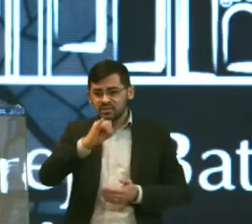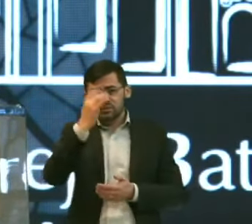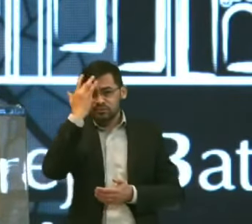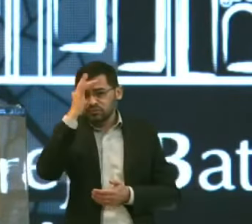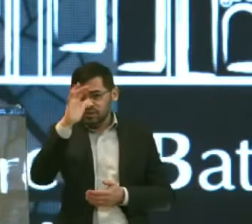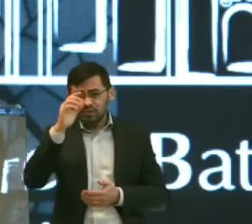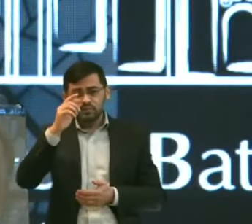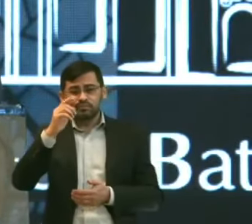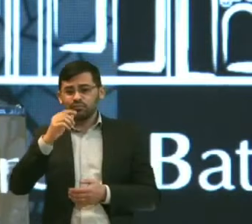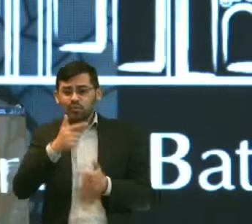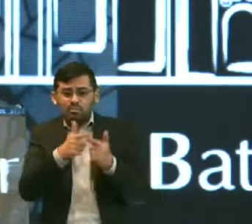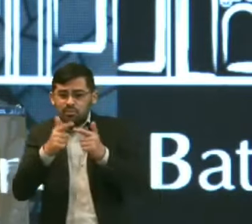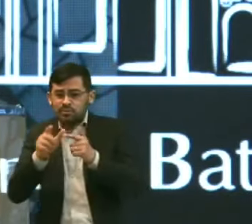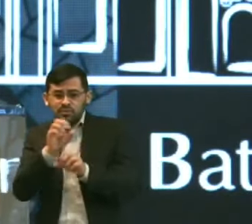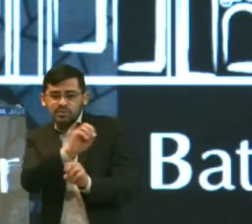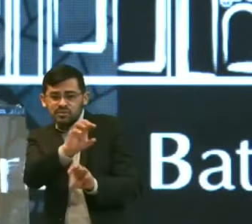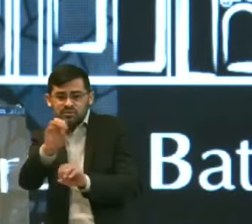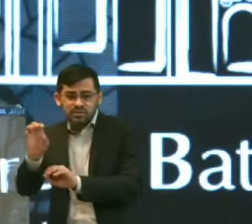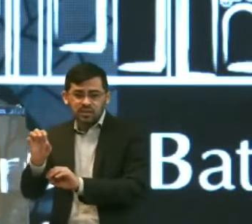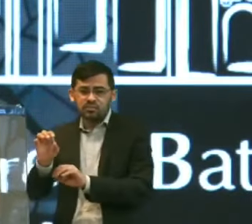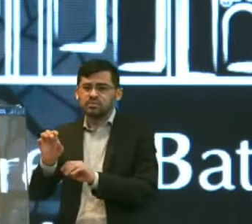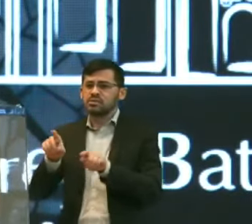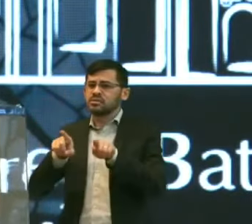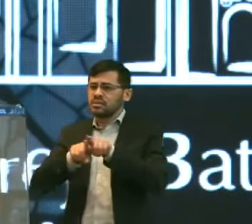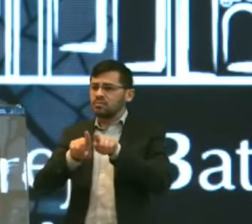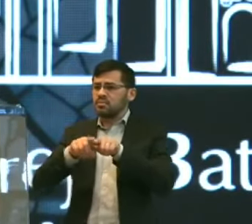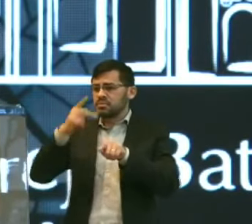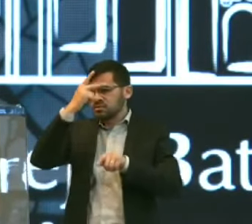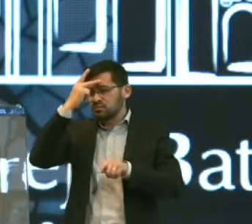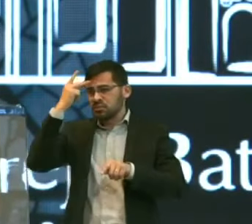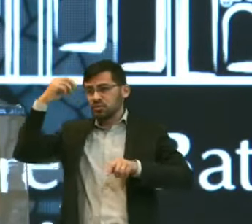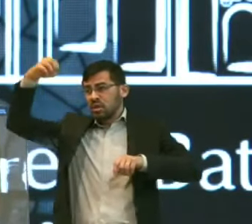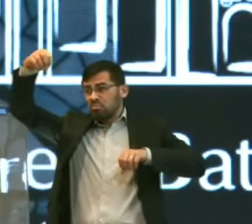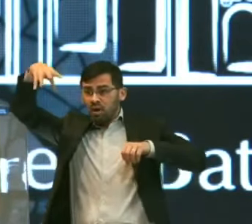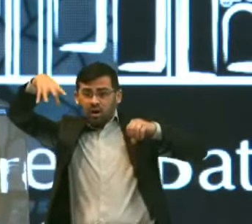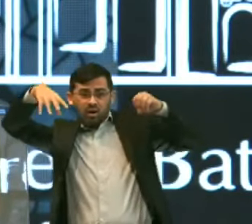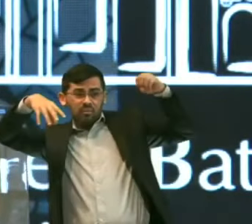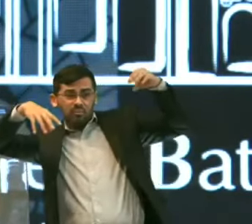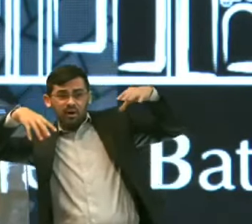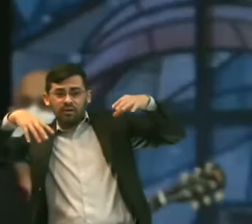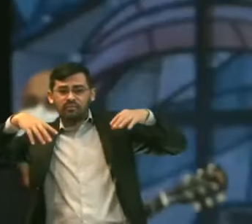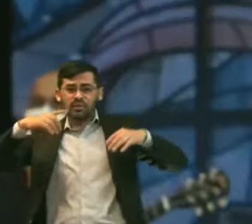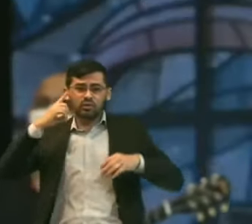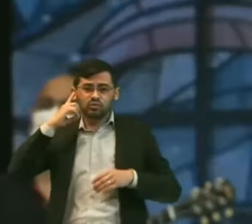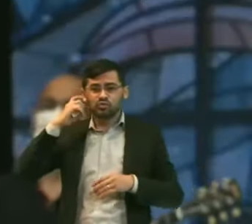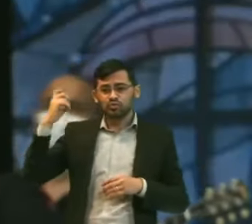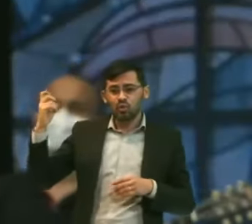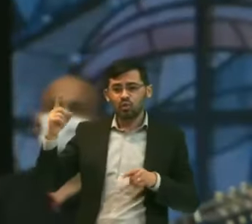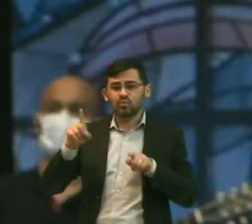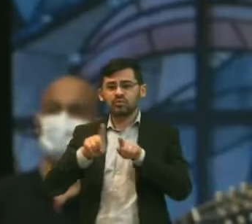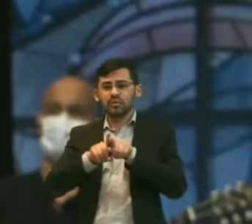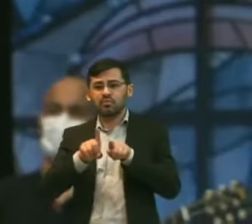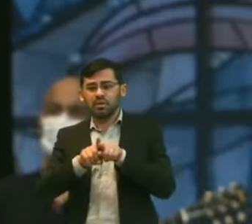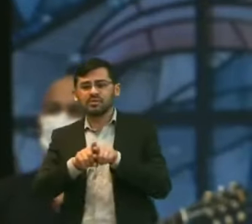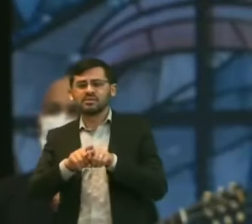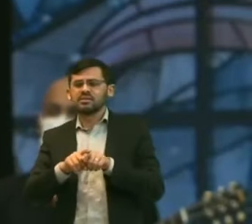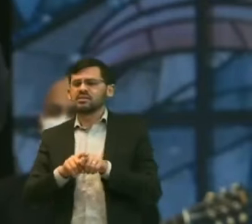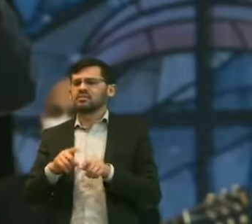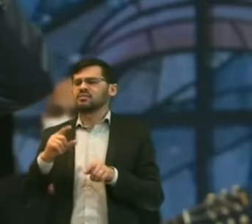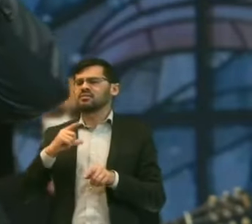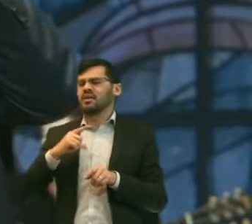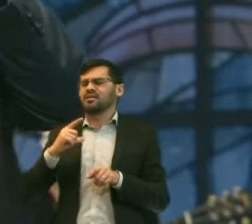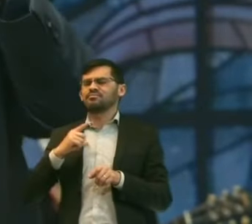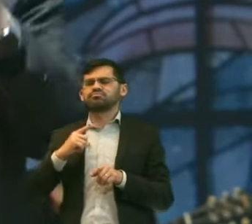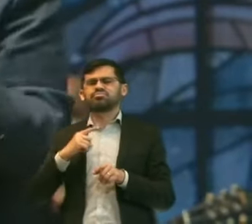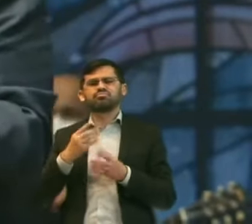gente ensina Gente para Trabalhar Na iluminação Gente para Trabalhar No som Gente para Trabalhar Na transmissão Gente eu